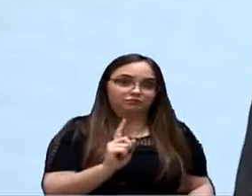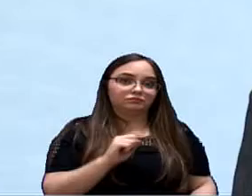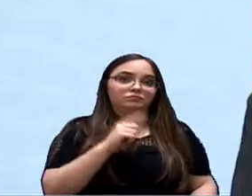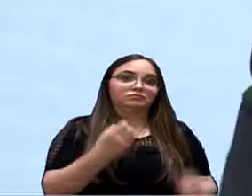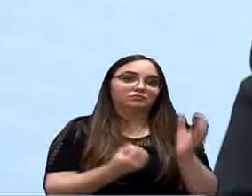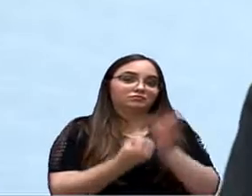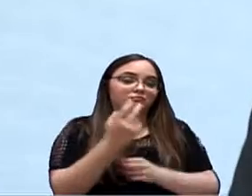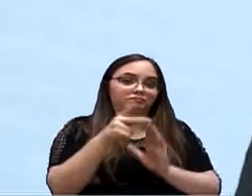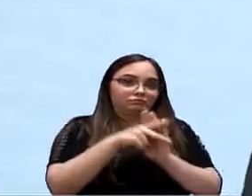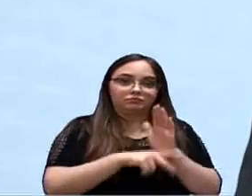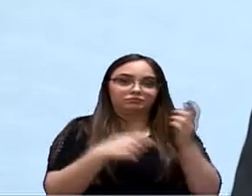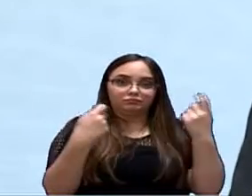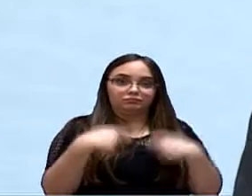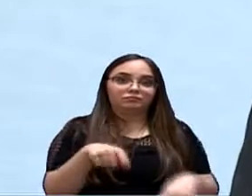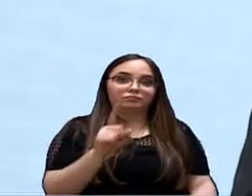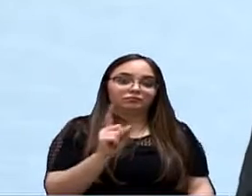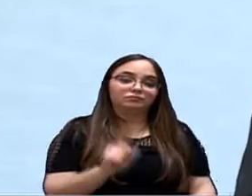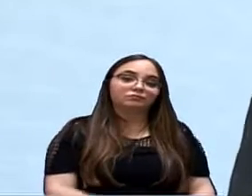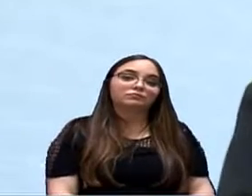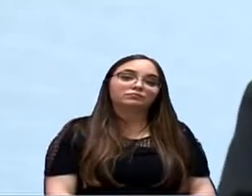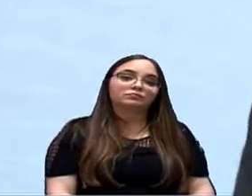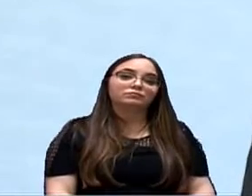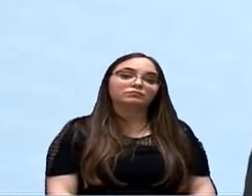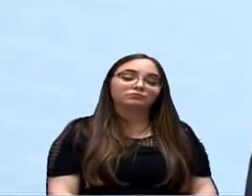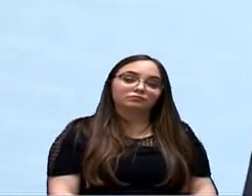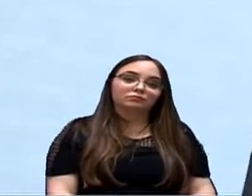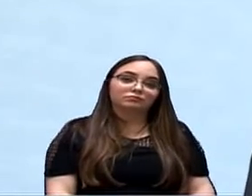o senhor disse, e eu agradeço realmente